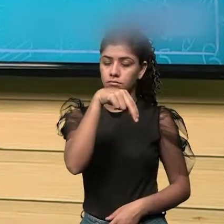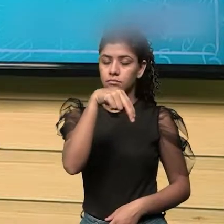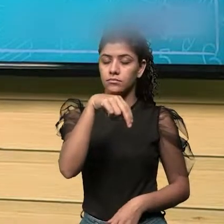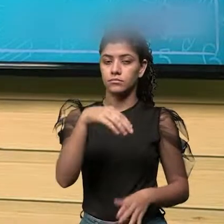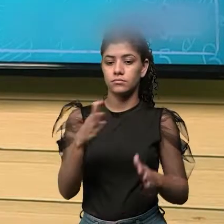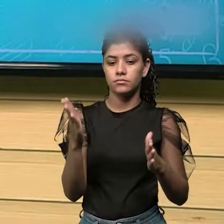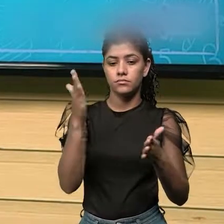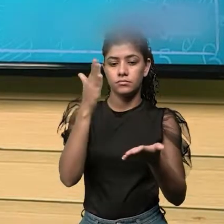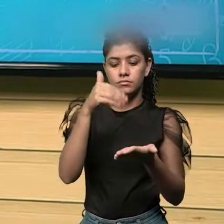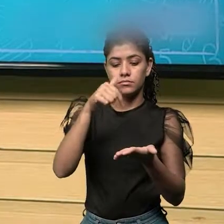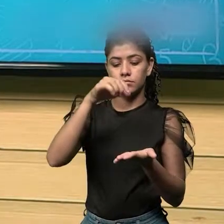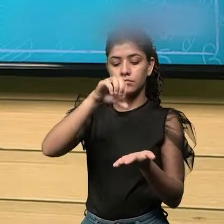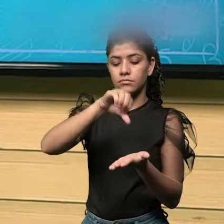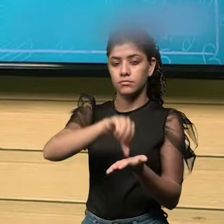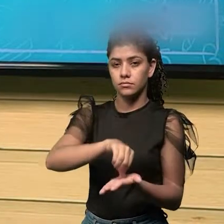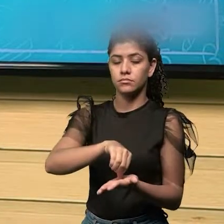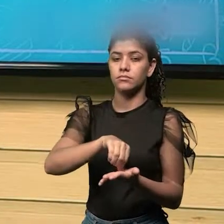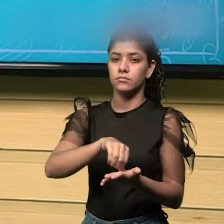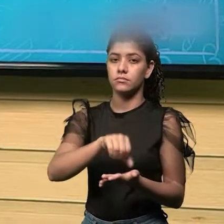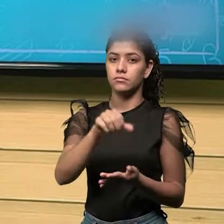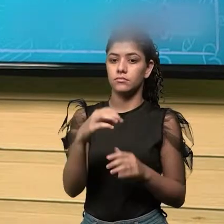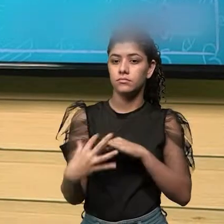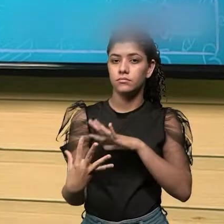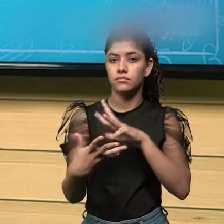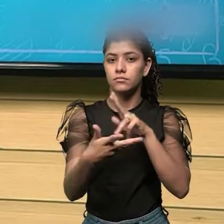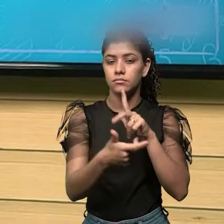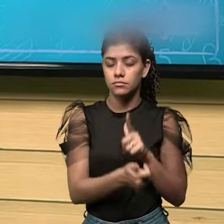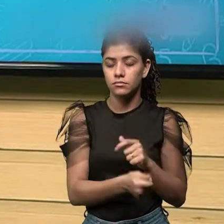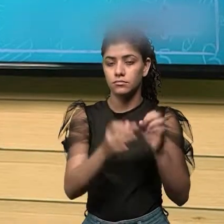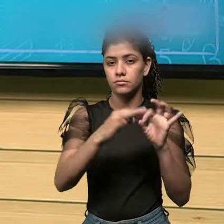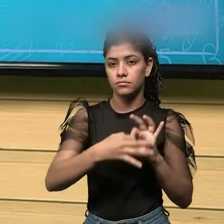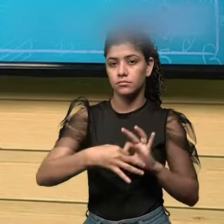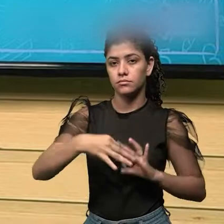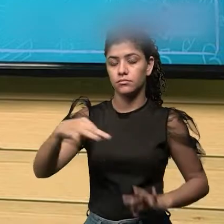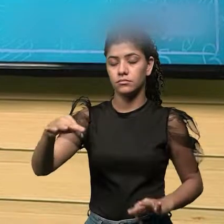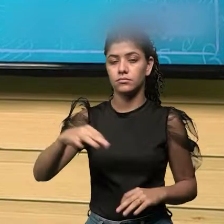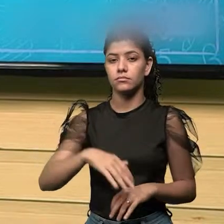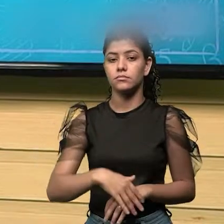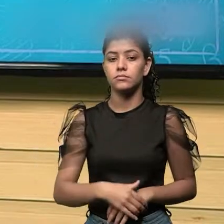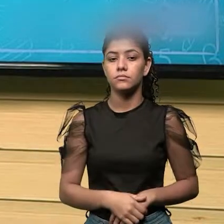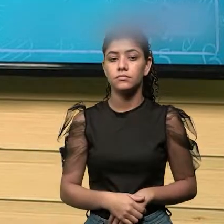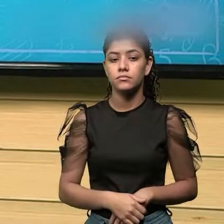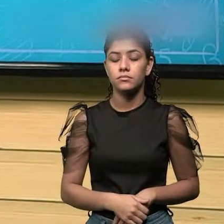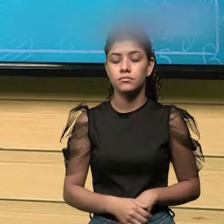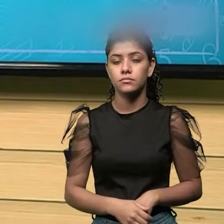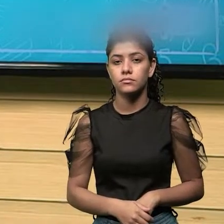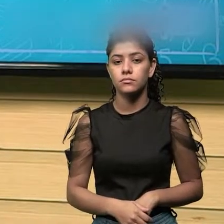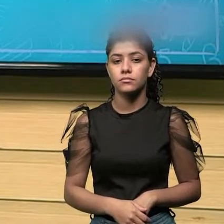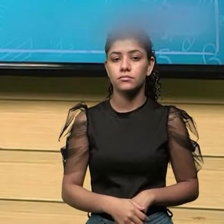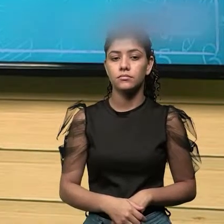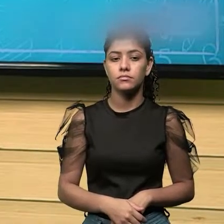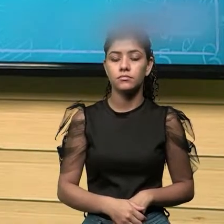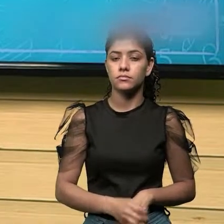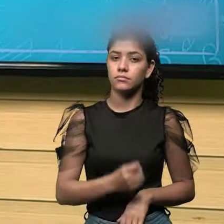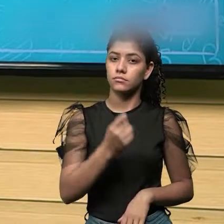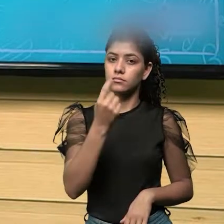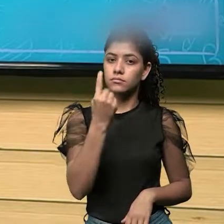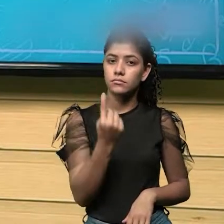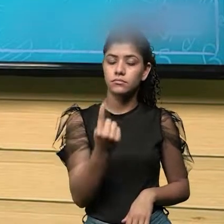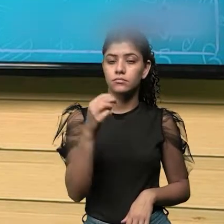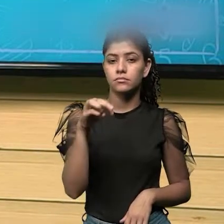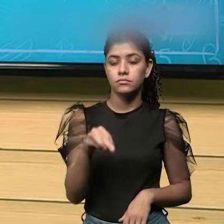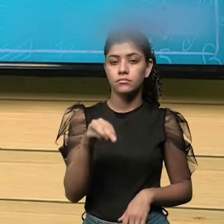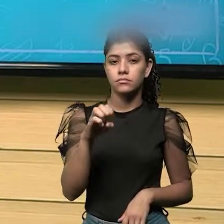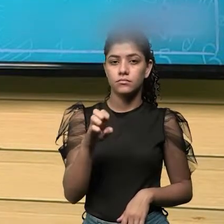o centro da Terra, que é a distância de um quarto desse meridiano, equivaleria a um metro.